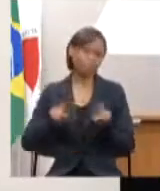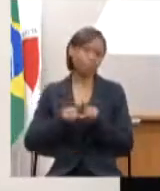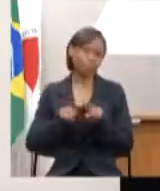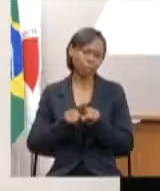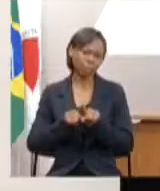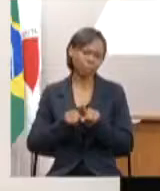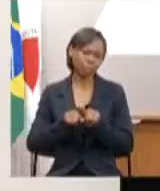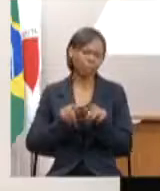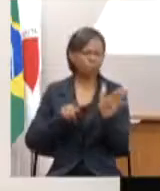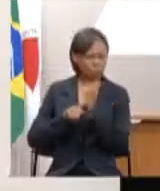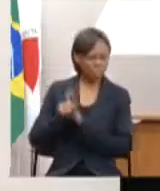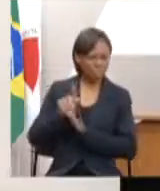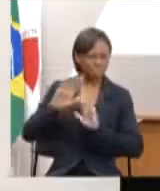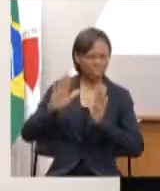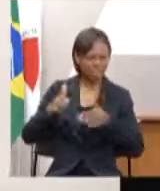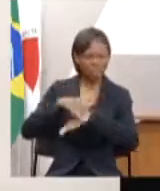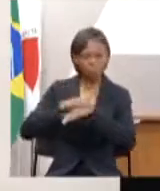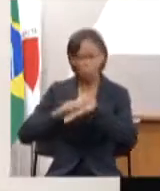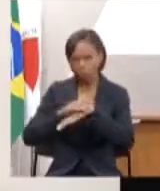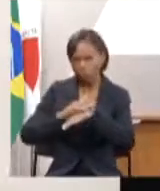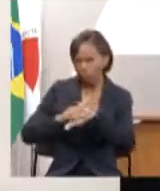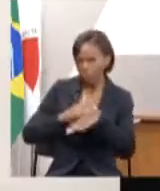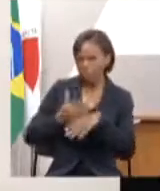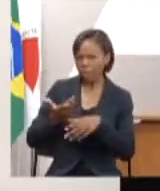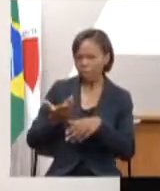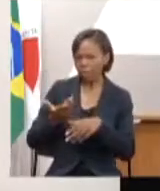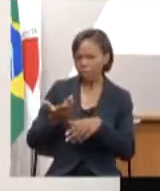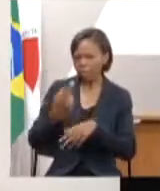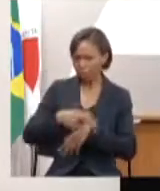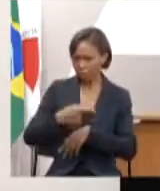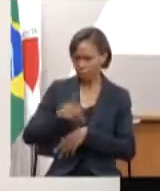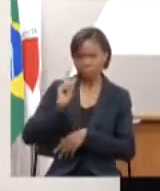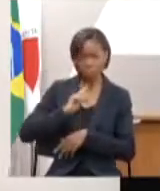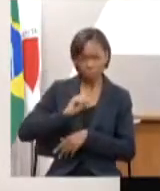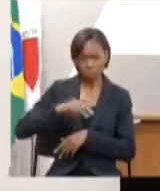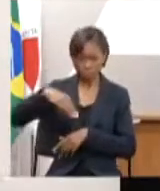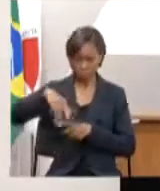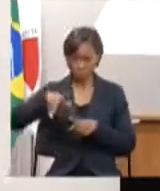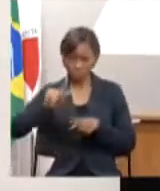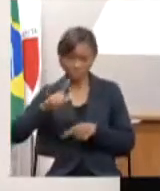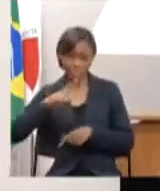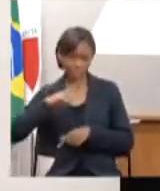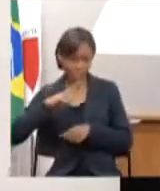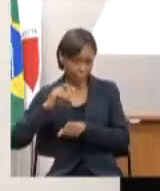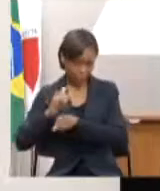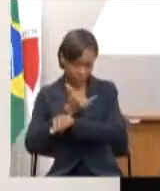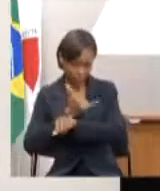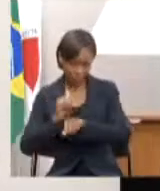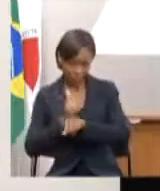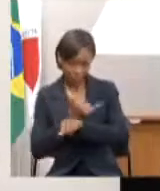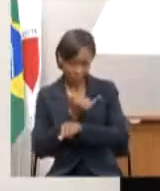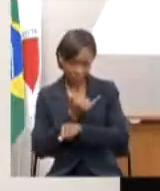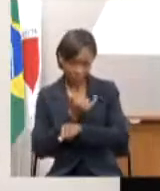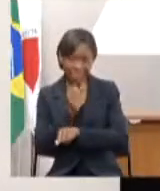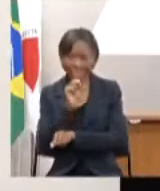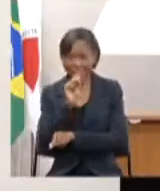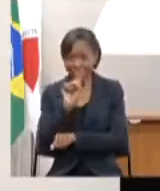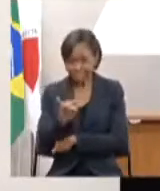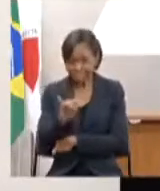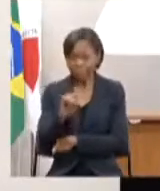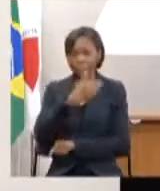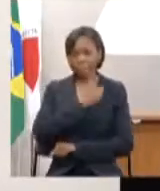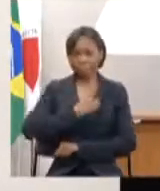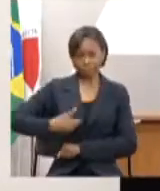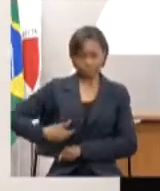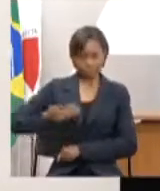discutido pelo Estado, Minas tem um plano B, caso o governo federal não se